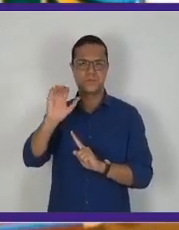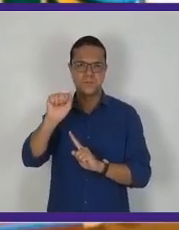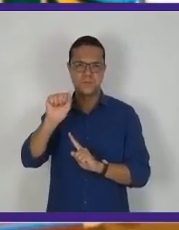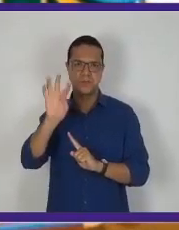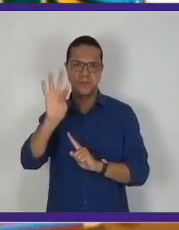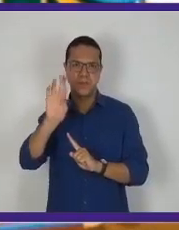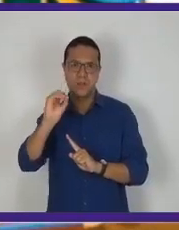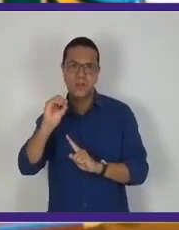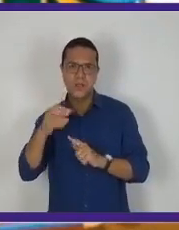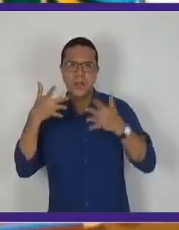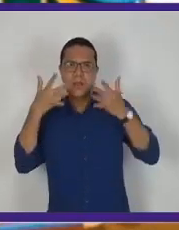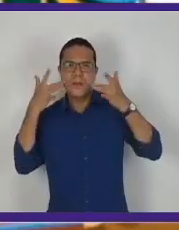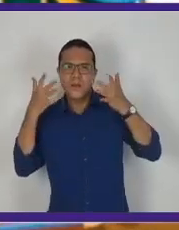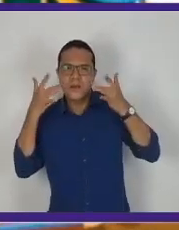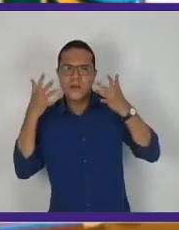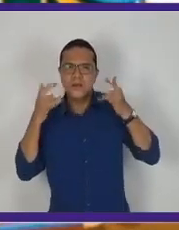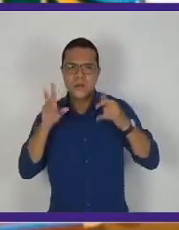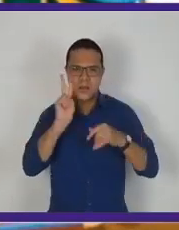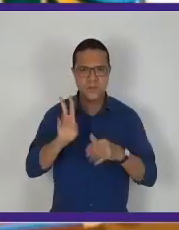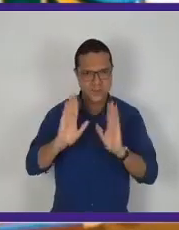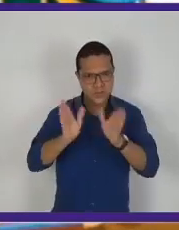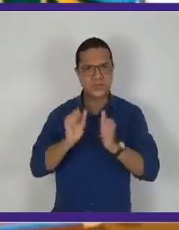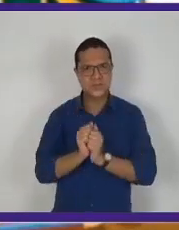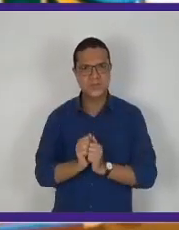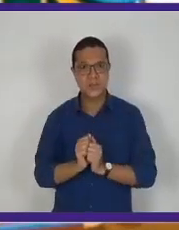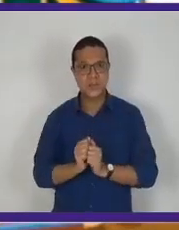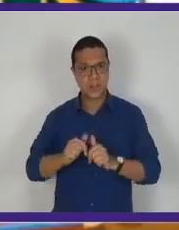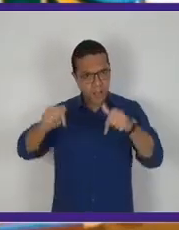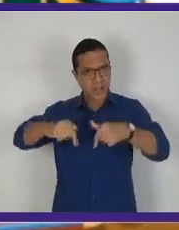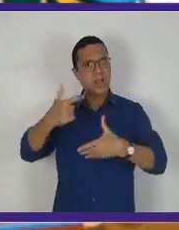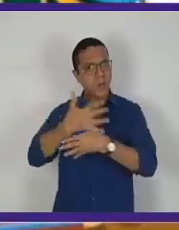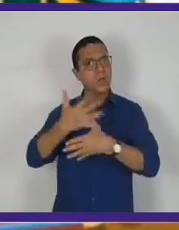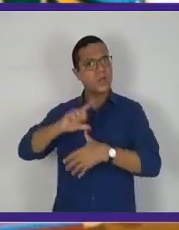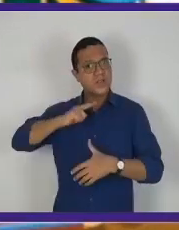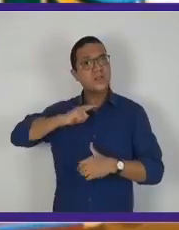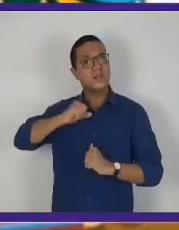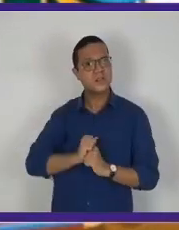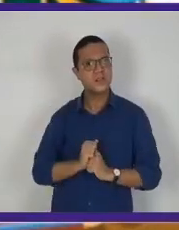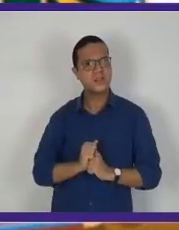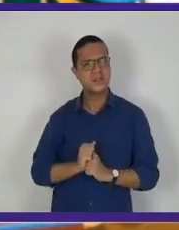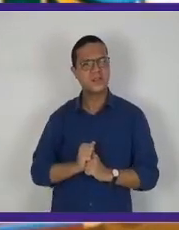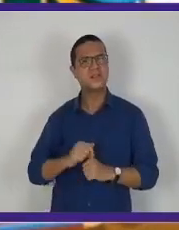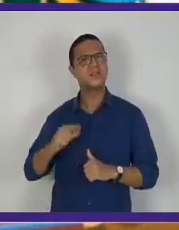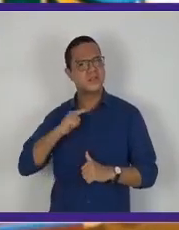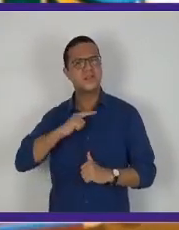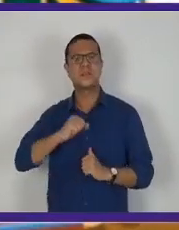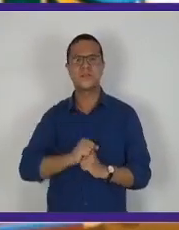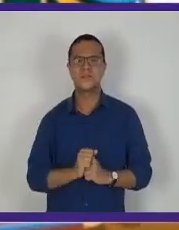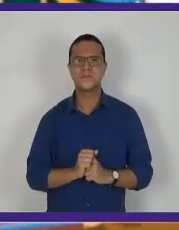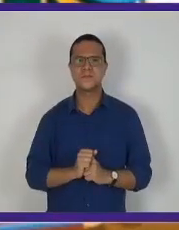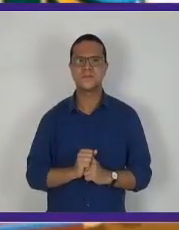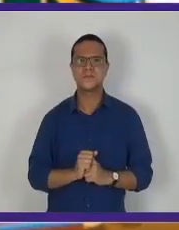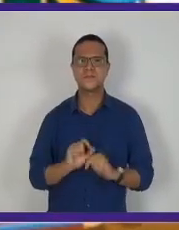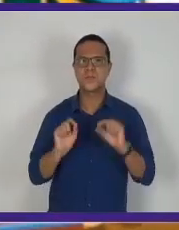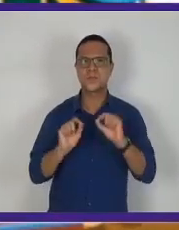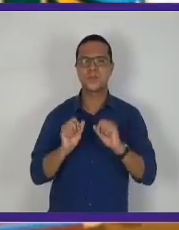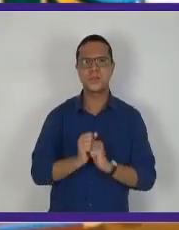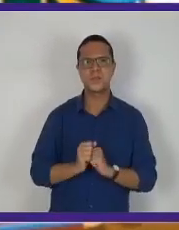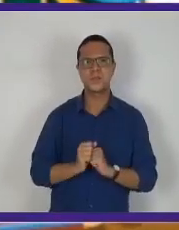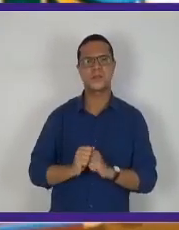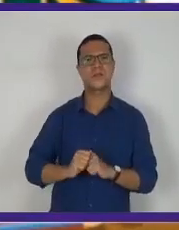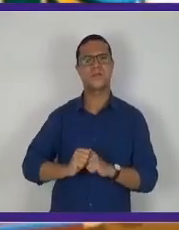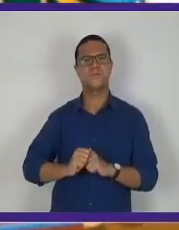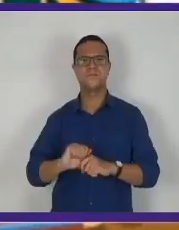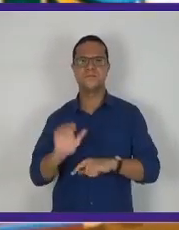no teatro, onde se vê os espetáculos? É uma pena, não é? Na nossa cidade temos... Eita, temos o